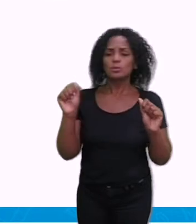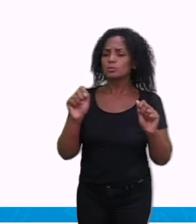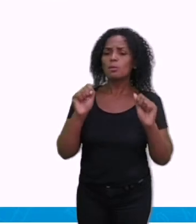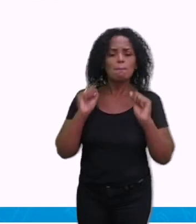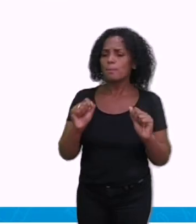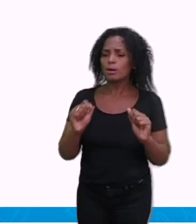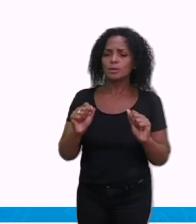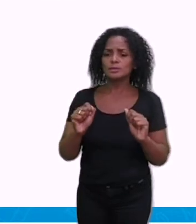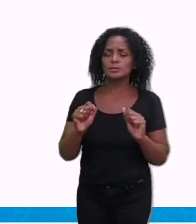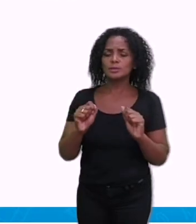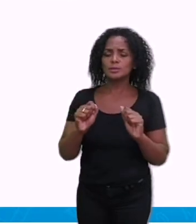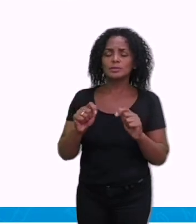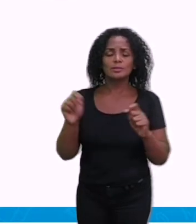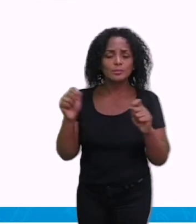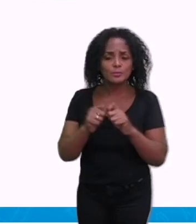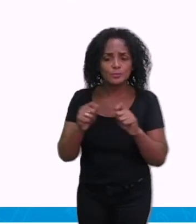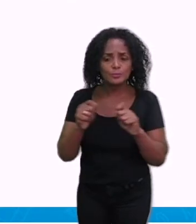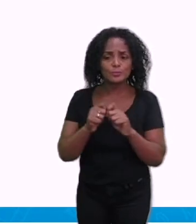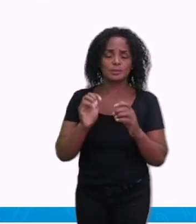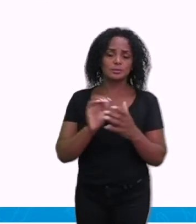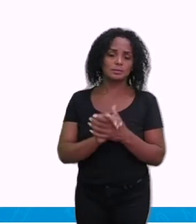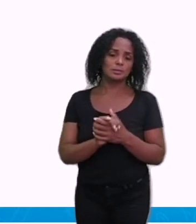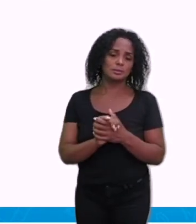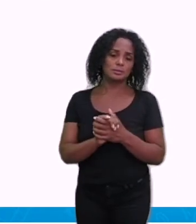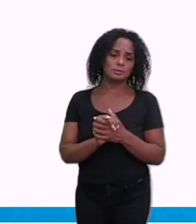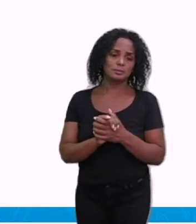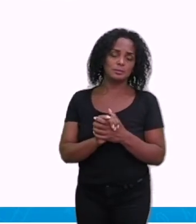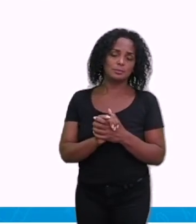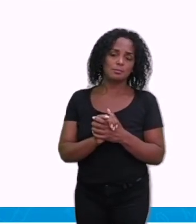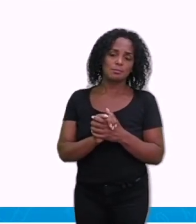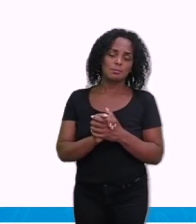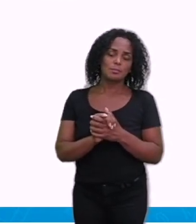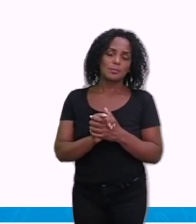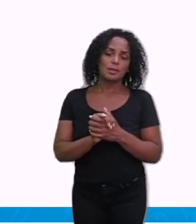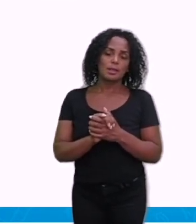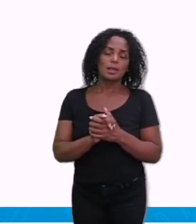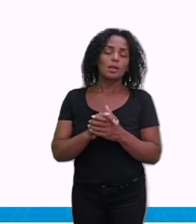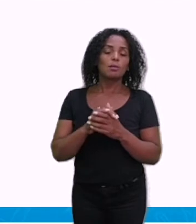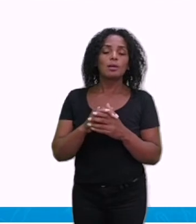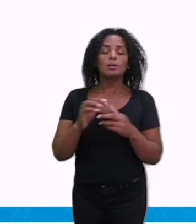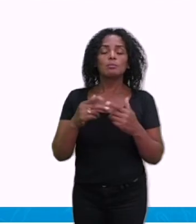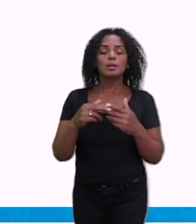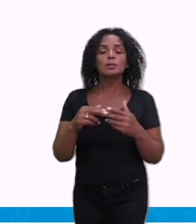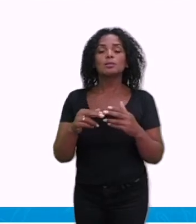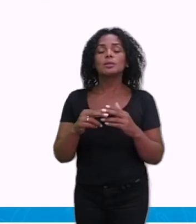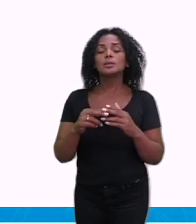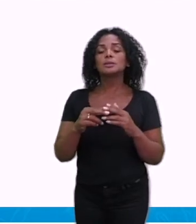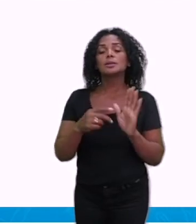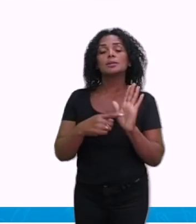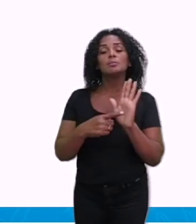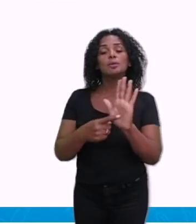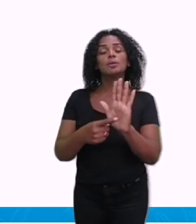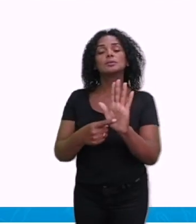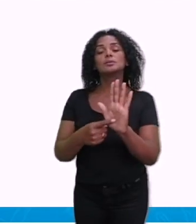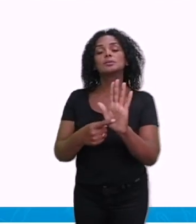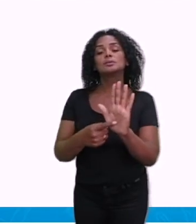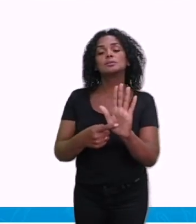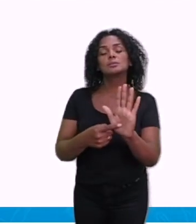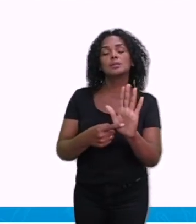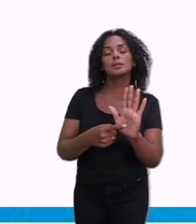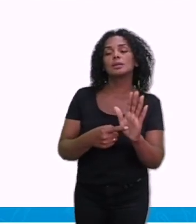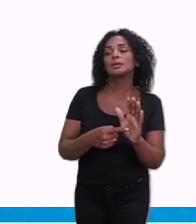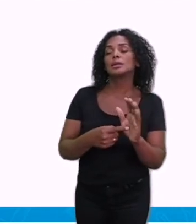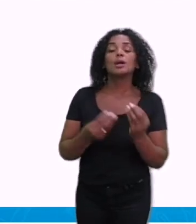É uma ação que antecede um acontecimento ruim. Então, você